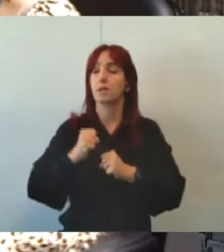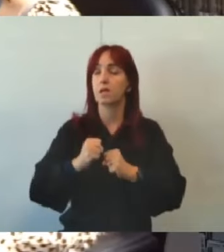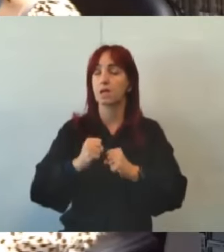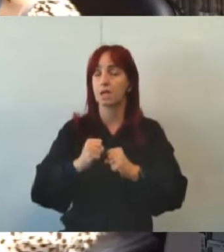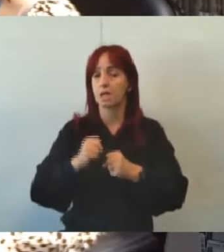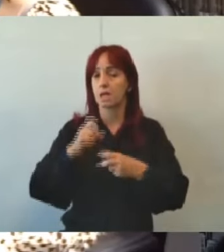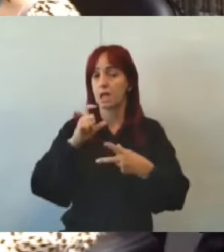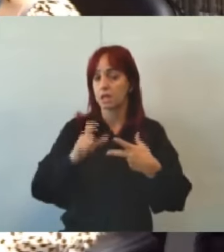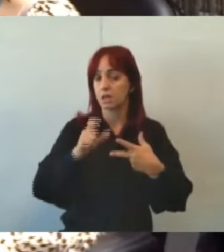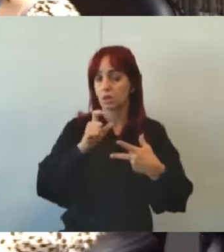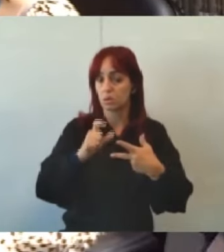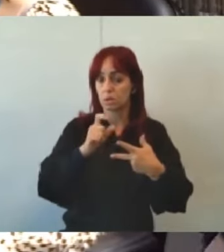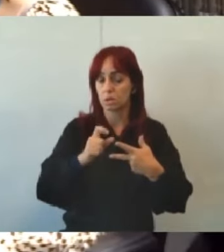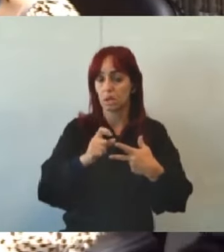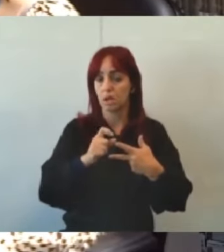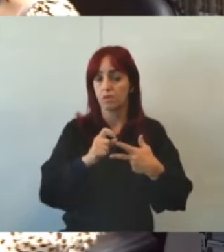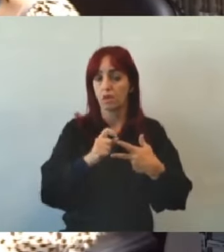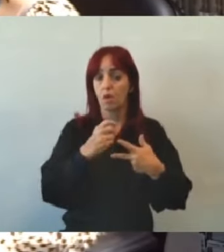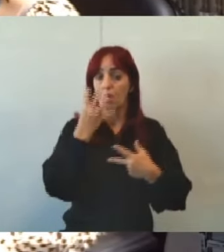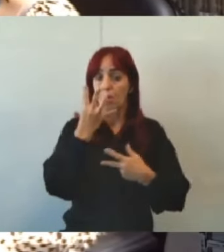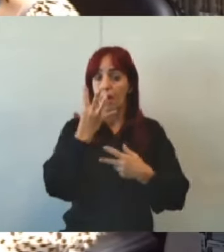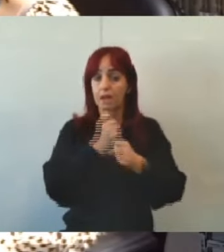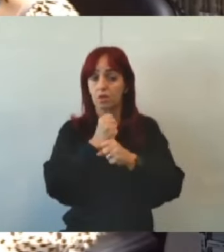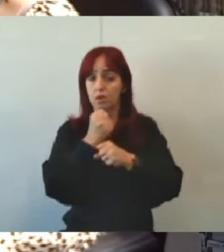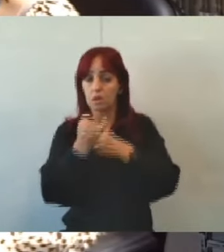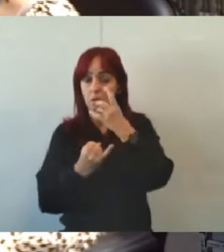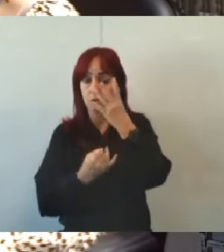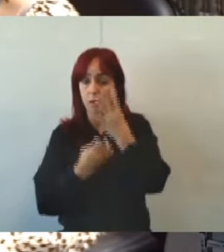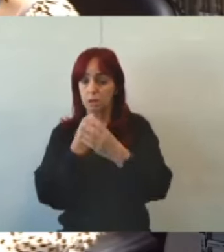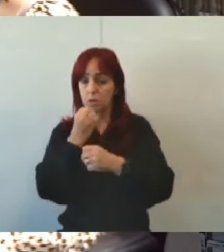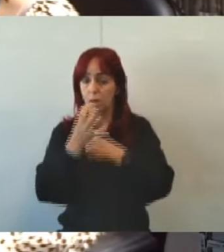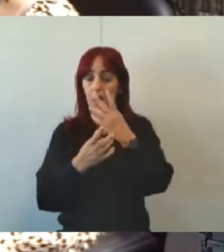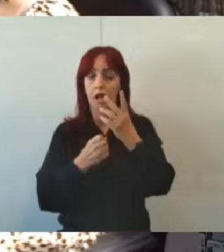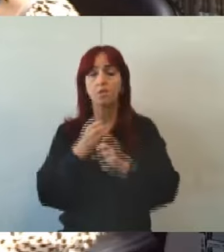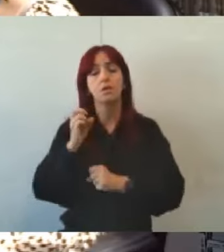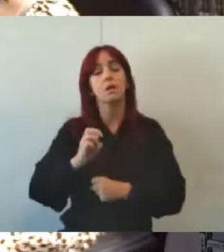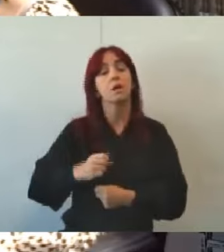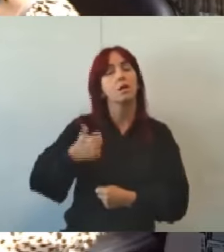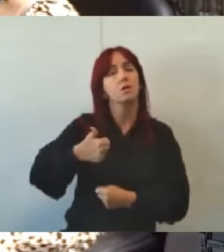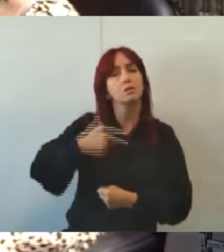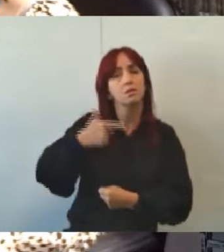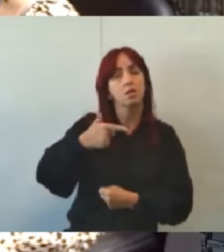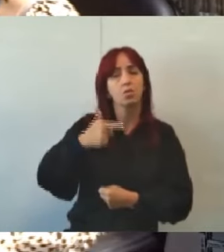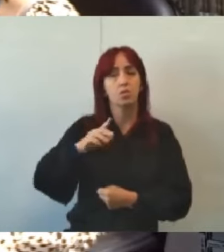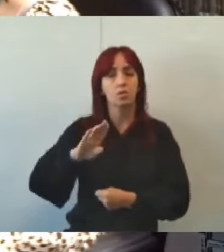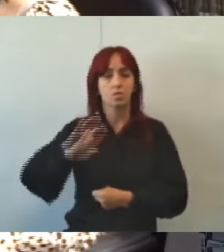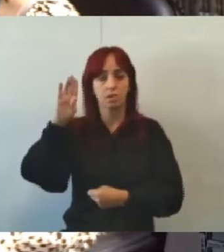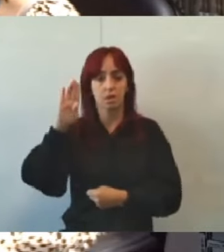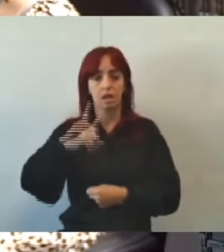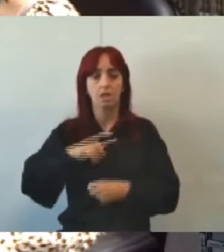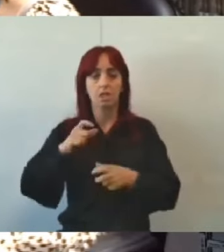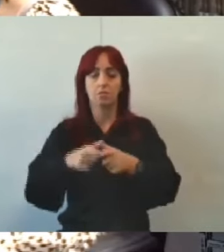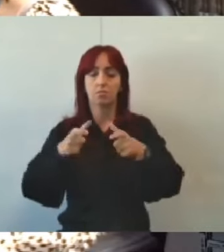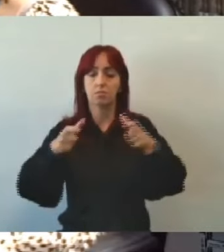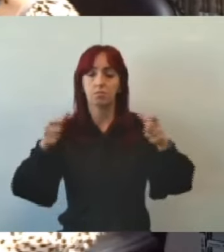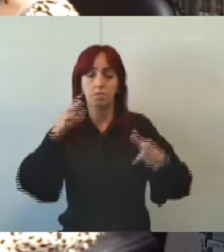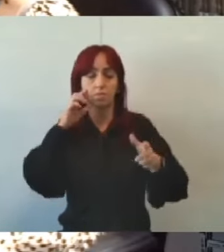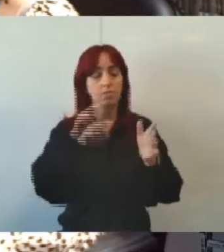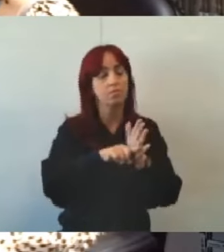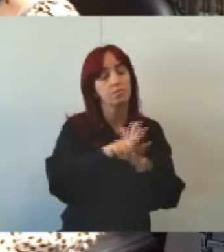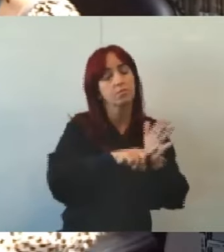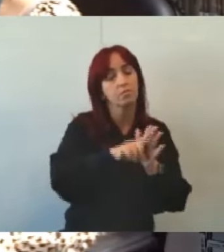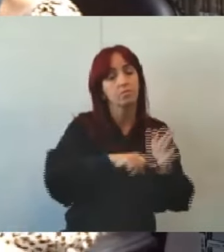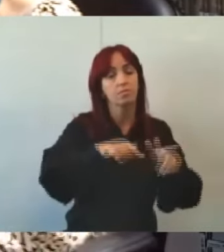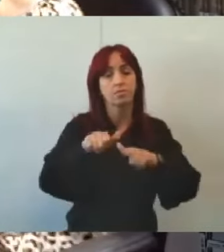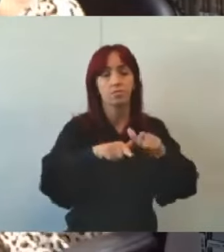quatro anos no que corresponder ao segundo ano do mandato dos conselhos tutelares eleitos amplo diagnóstico do serviço prestado pelos conselhos